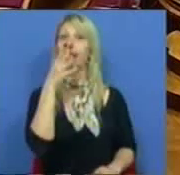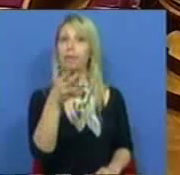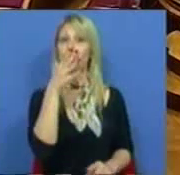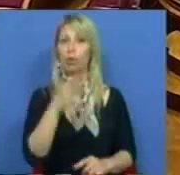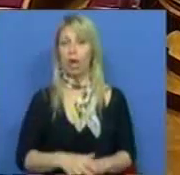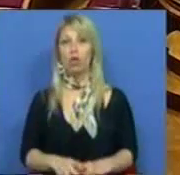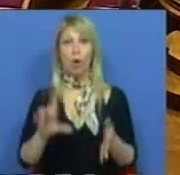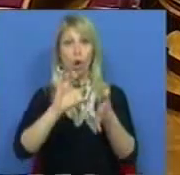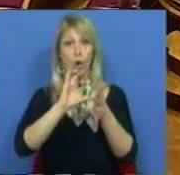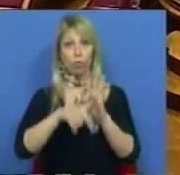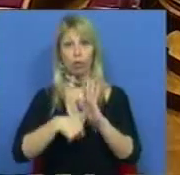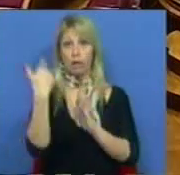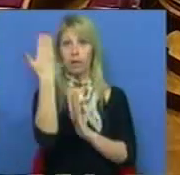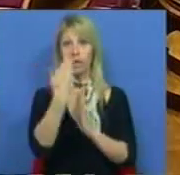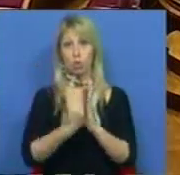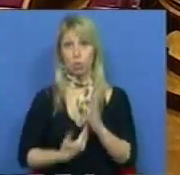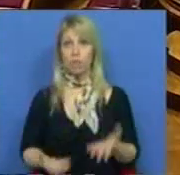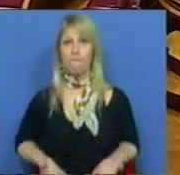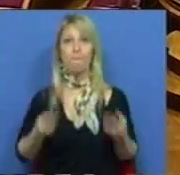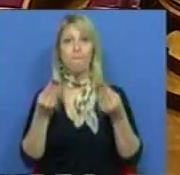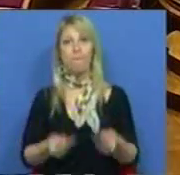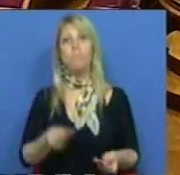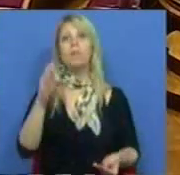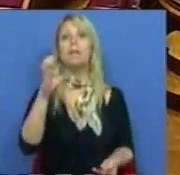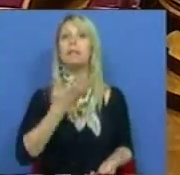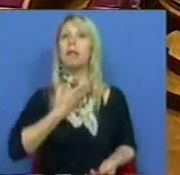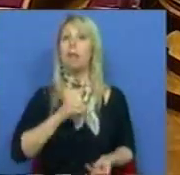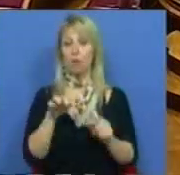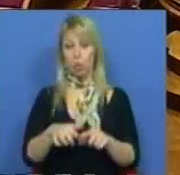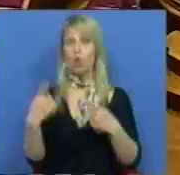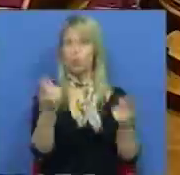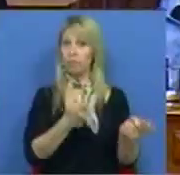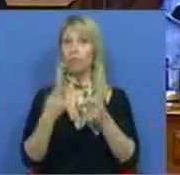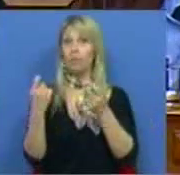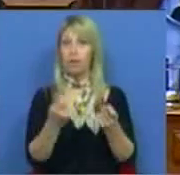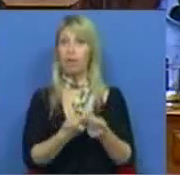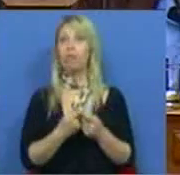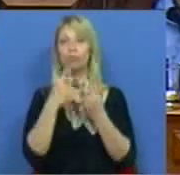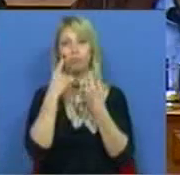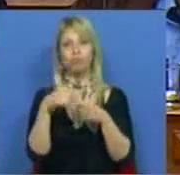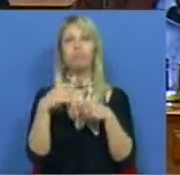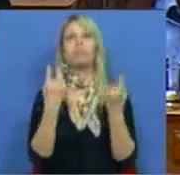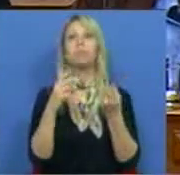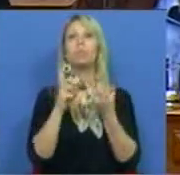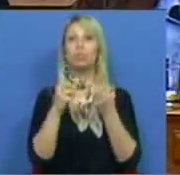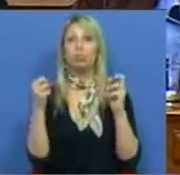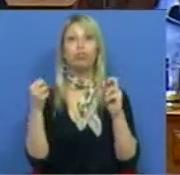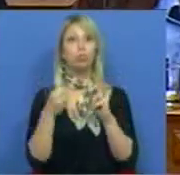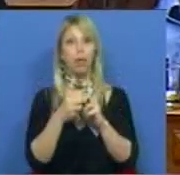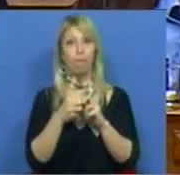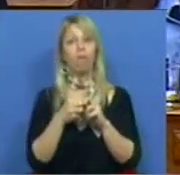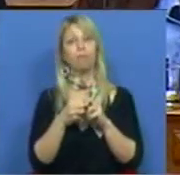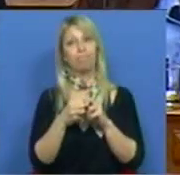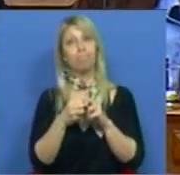O projeto de resolução apresentado pelo CDS que hoje debatemos identifica um problema que